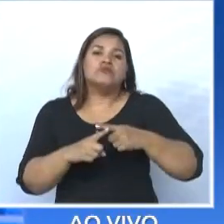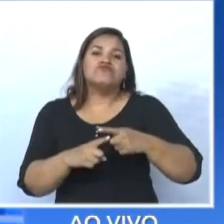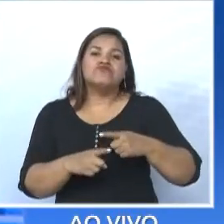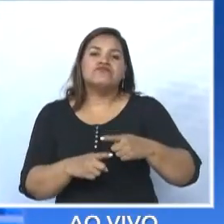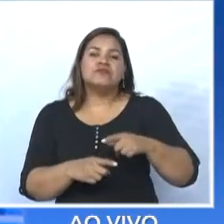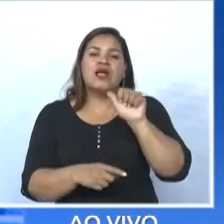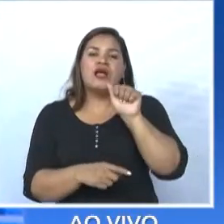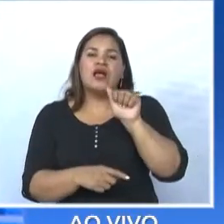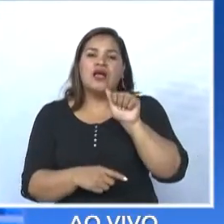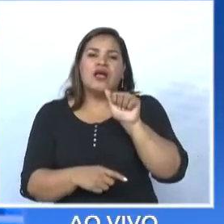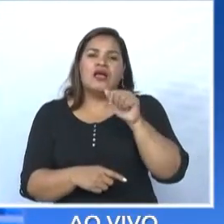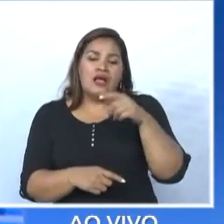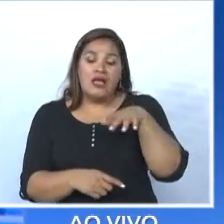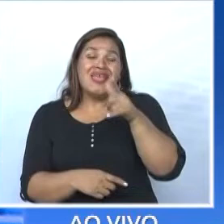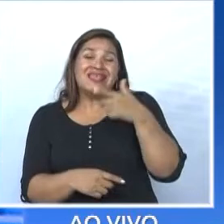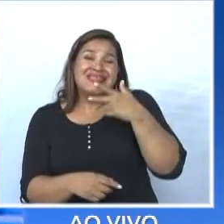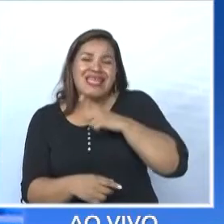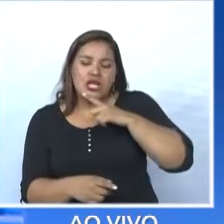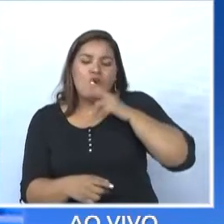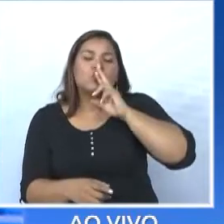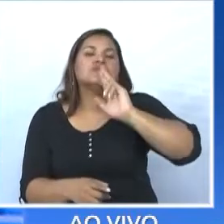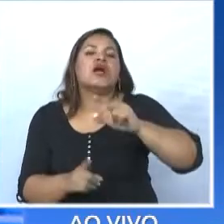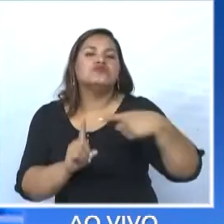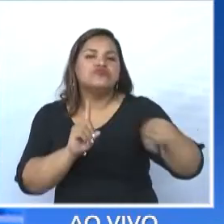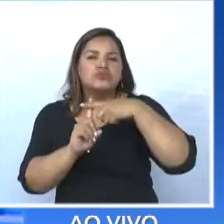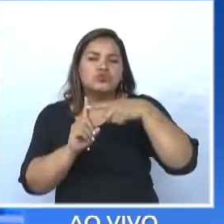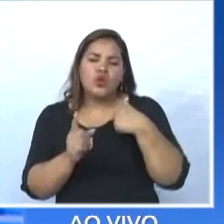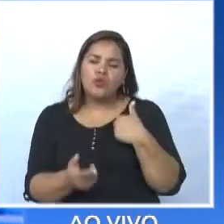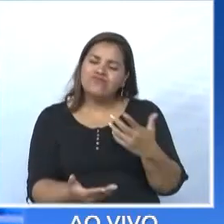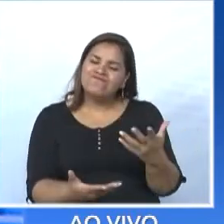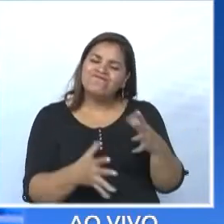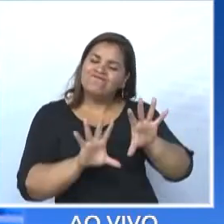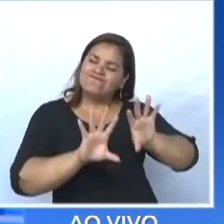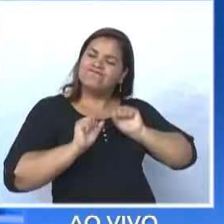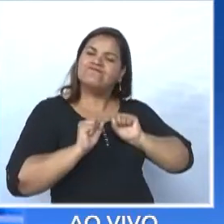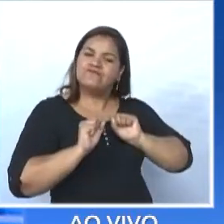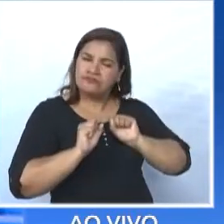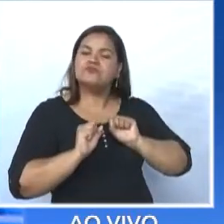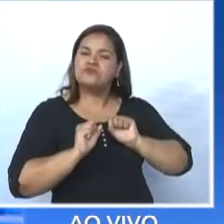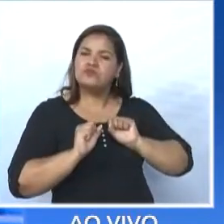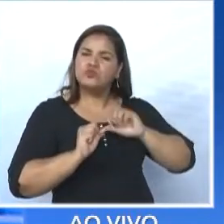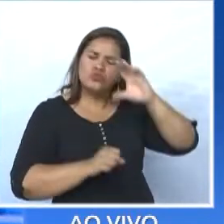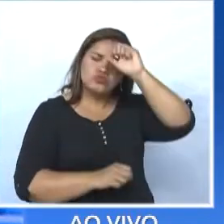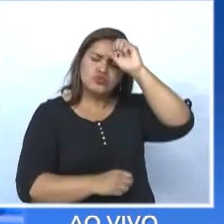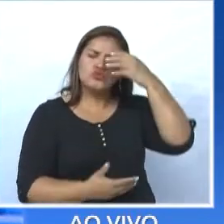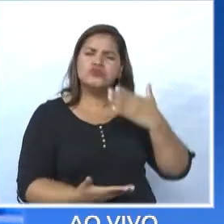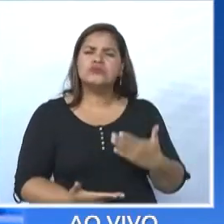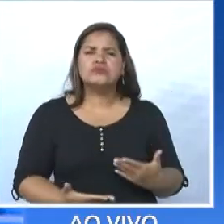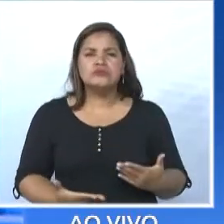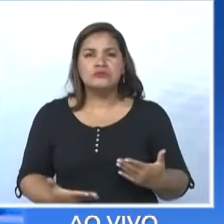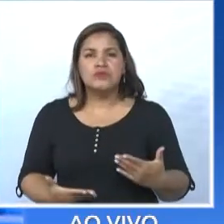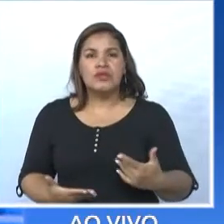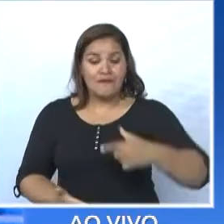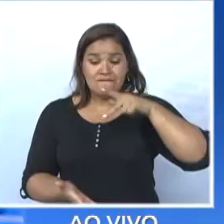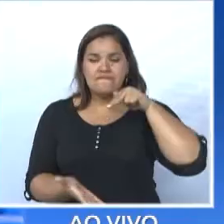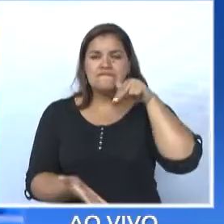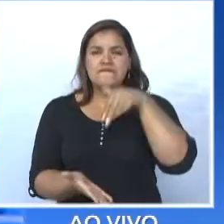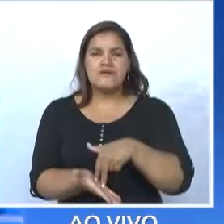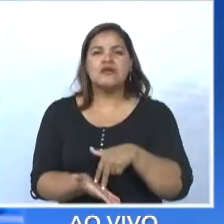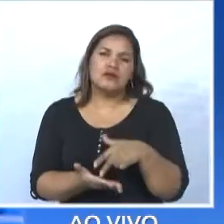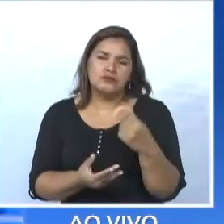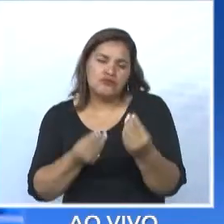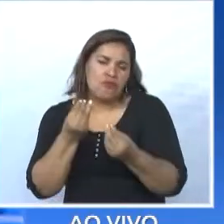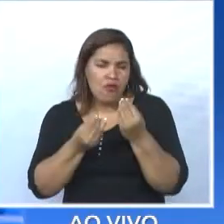positivos. E eu trouxe isso para mim. Trouxe isso. Aprendi muito com ele. E essa firmeza de conduta, de